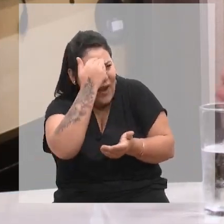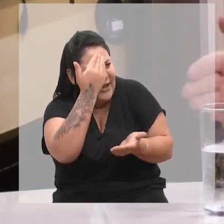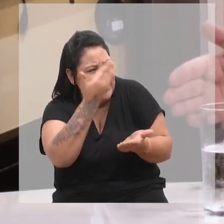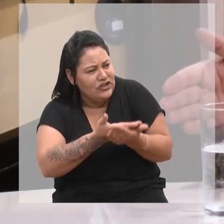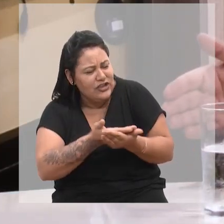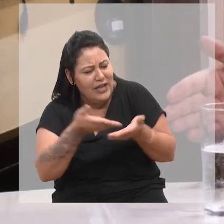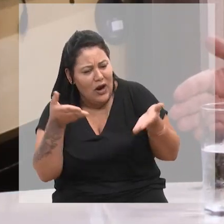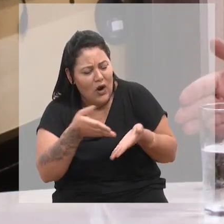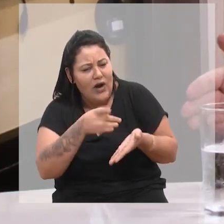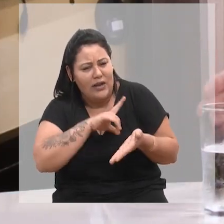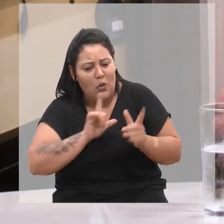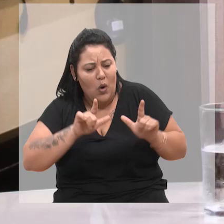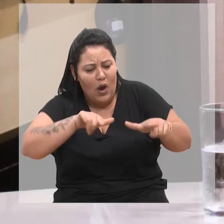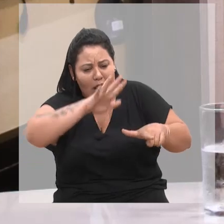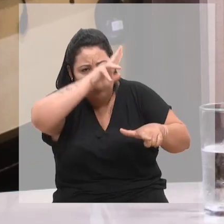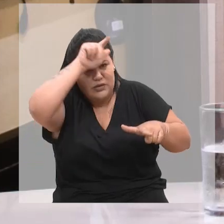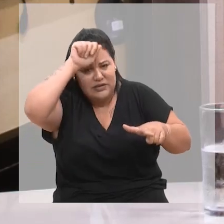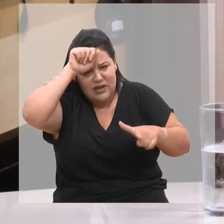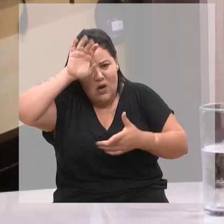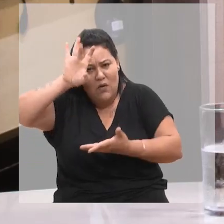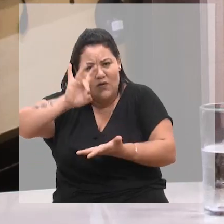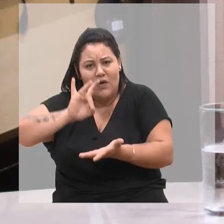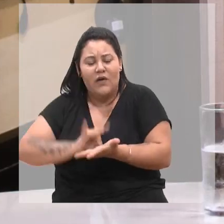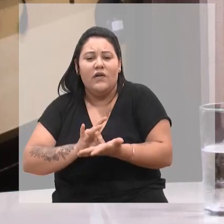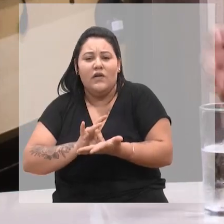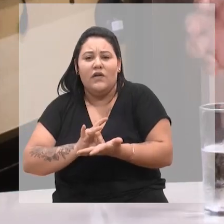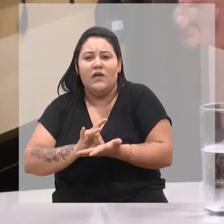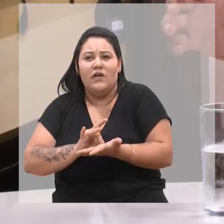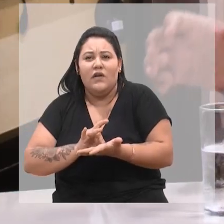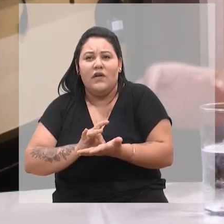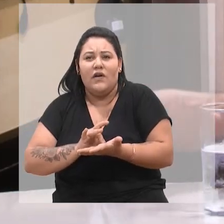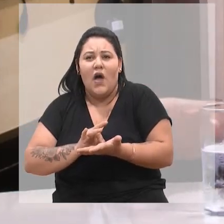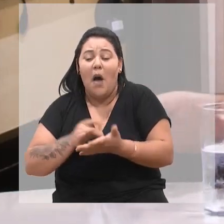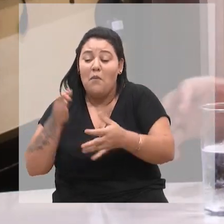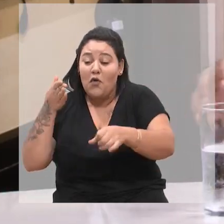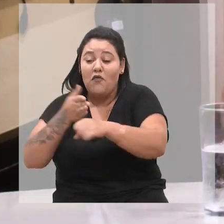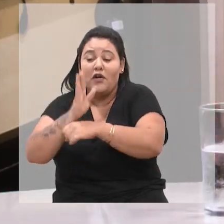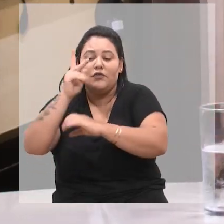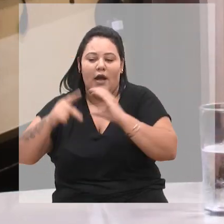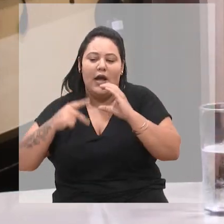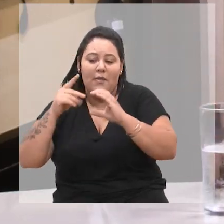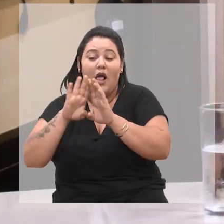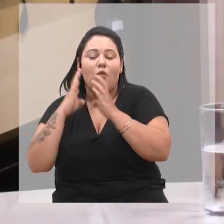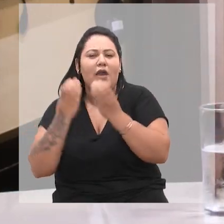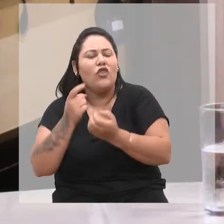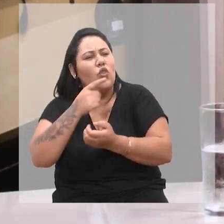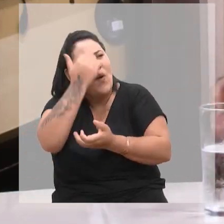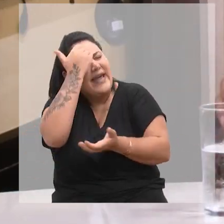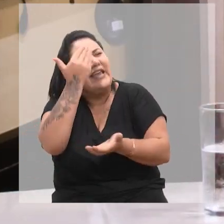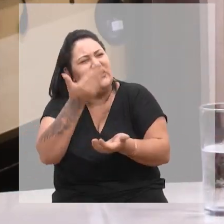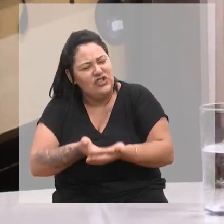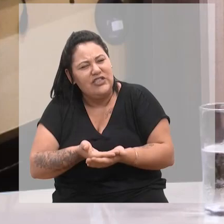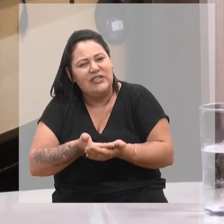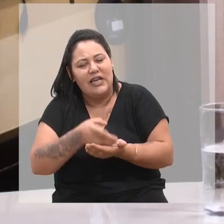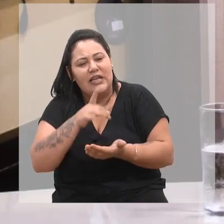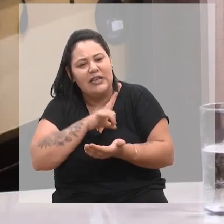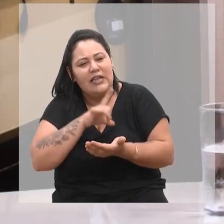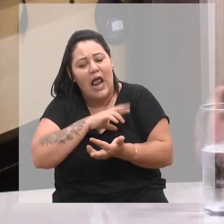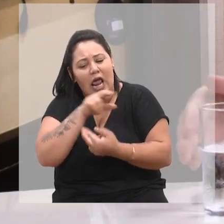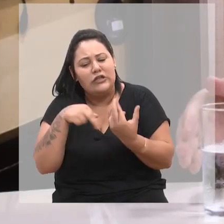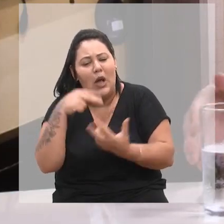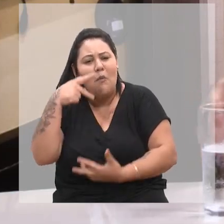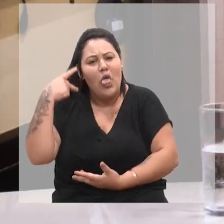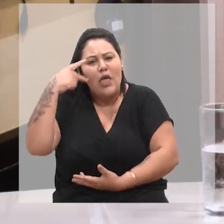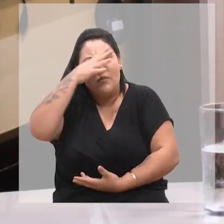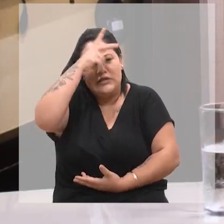na medida agora que temos um canil municipal se consolidando com o aval da Câmara, da comunidade, a senhora acredita que temos, então,